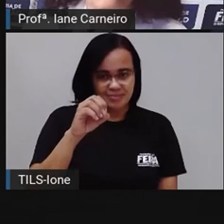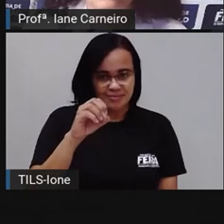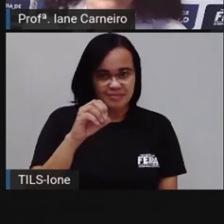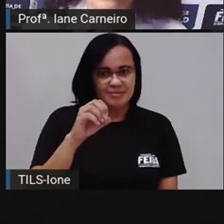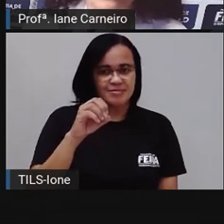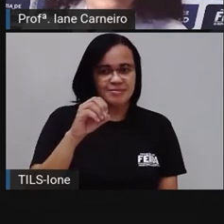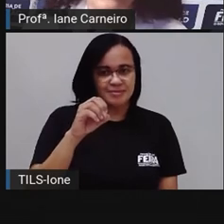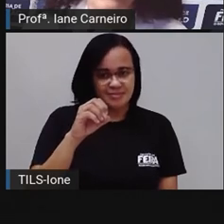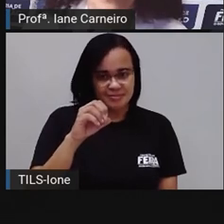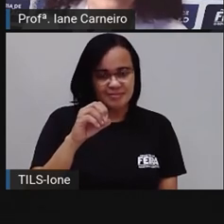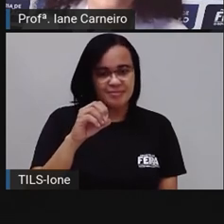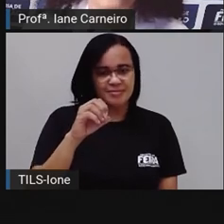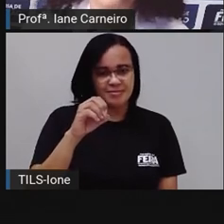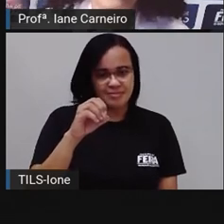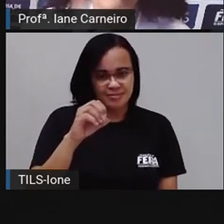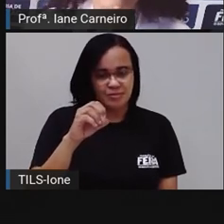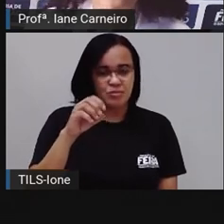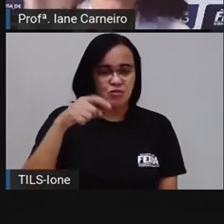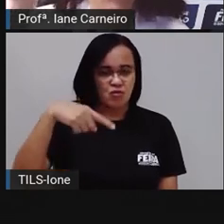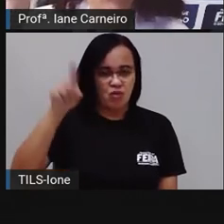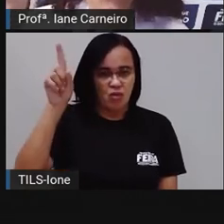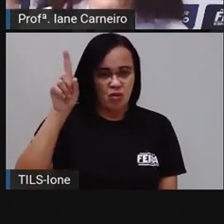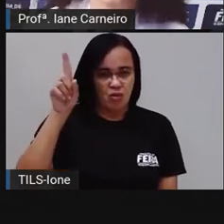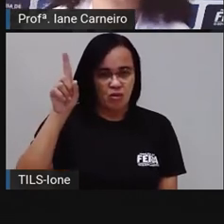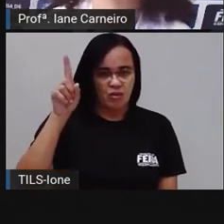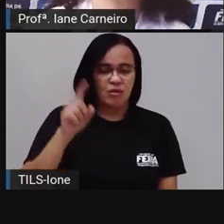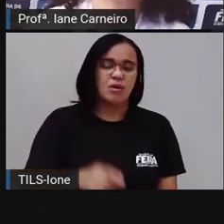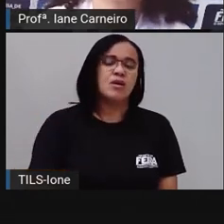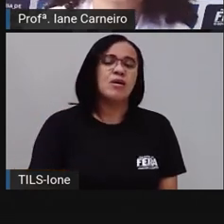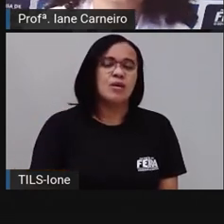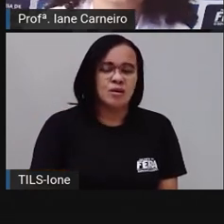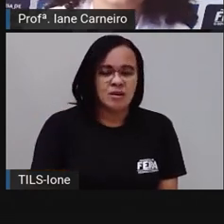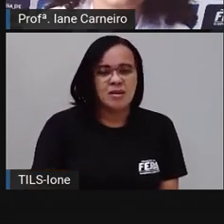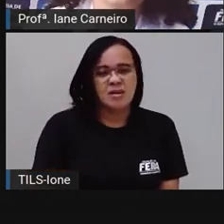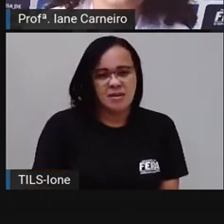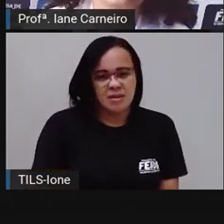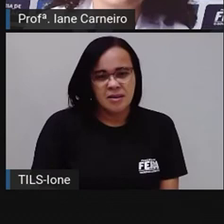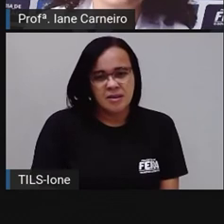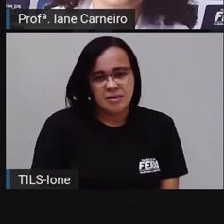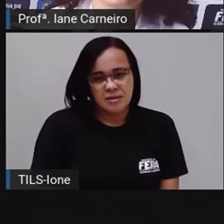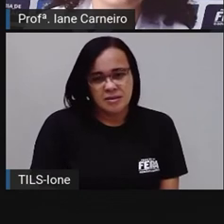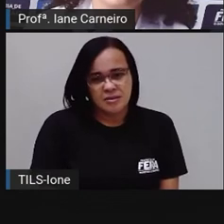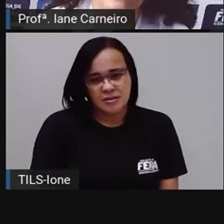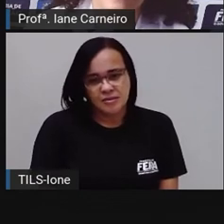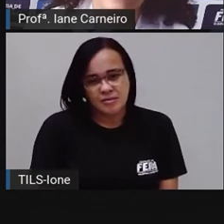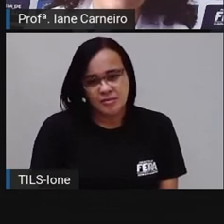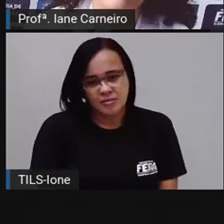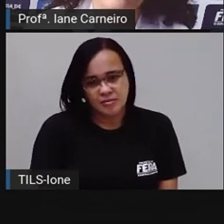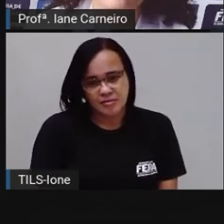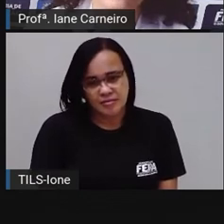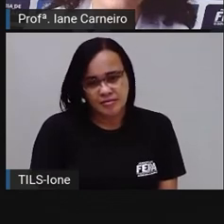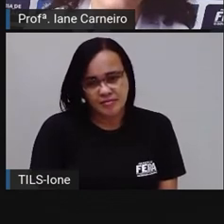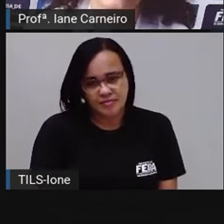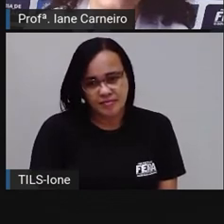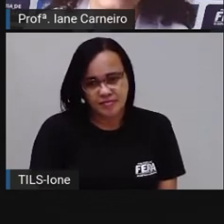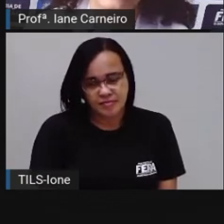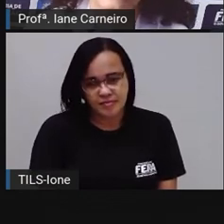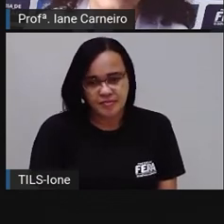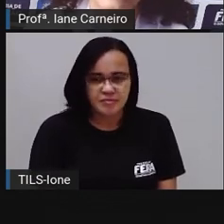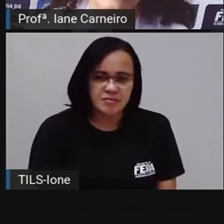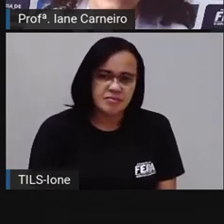acento, ó. Fazendo um O bem forte. Avó. Certo? Escreva aí, ó. Avó.